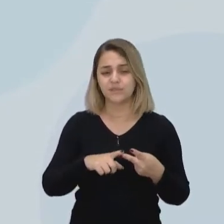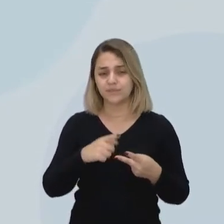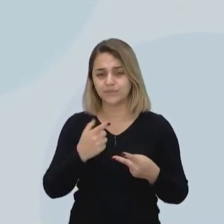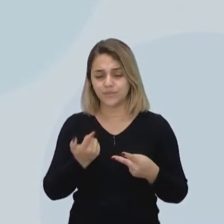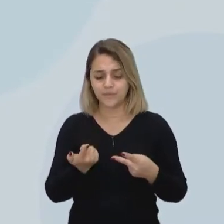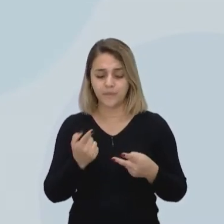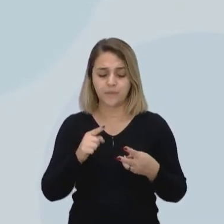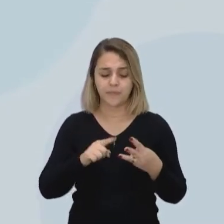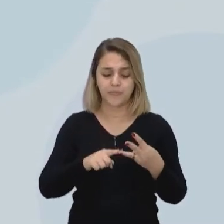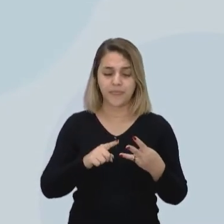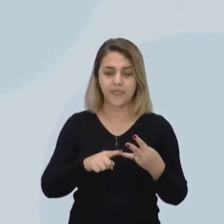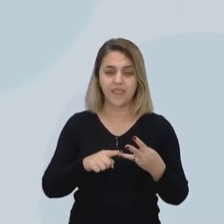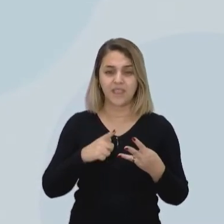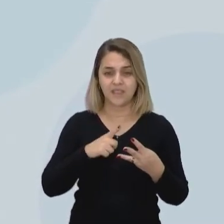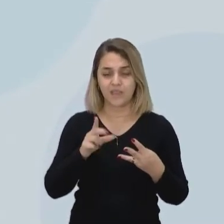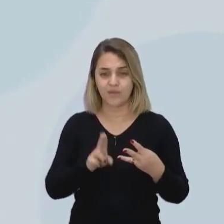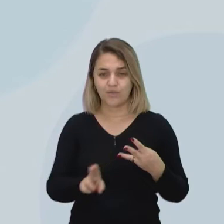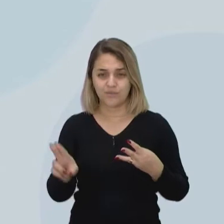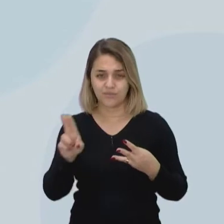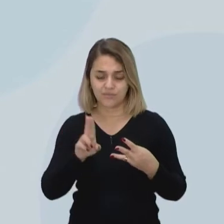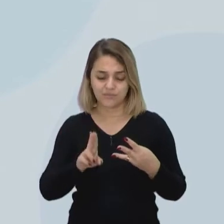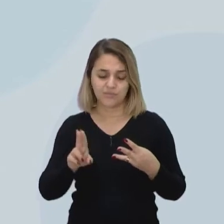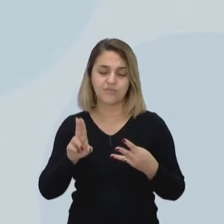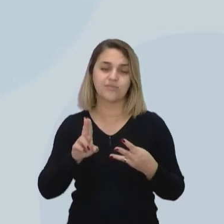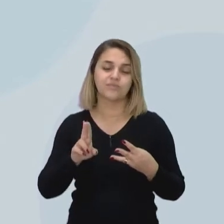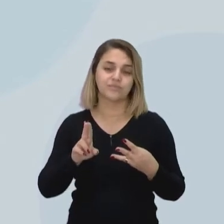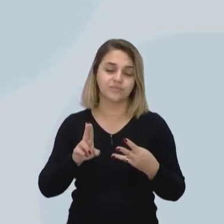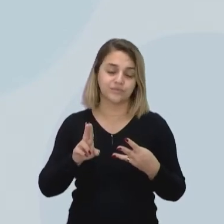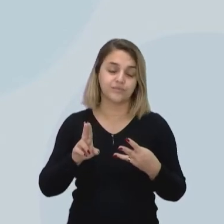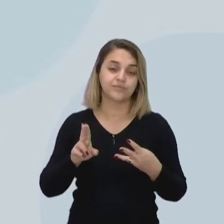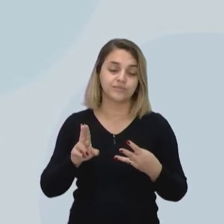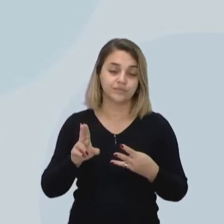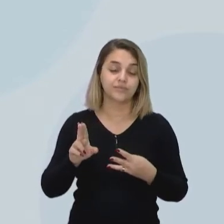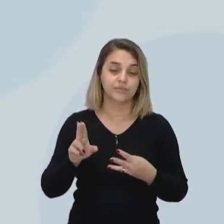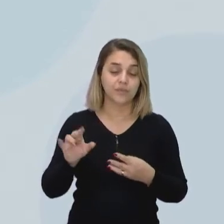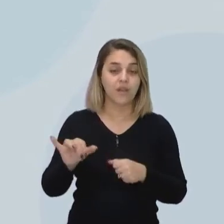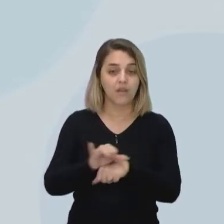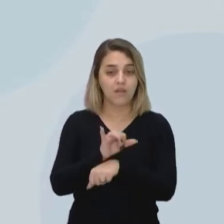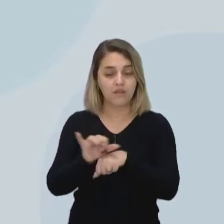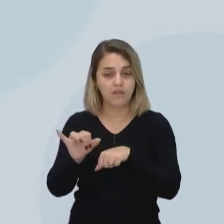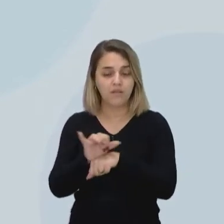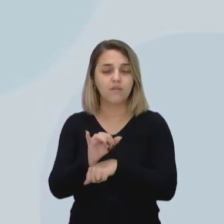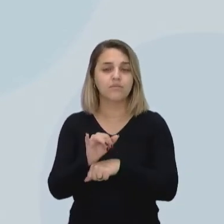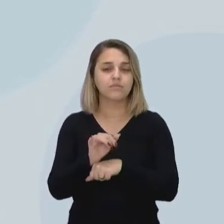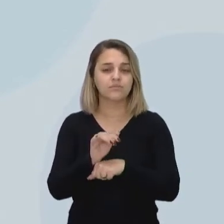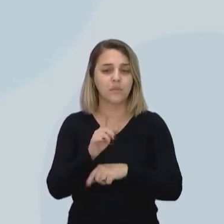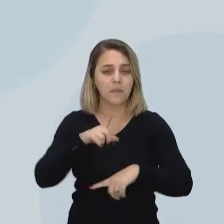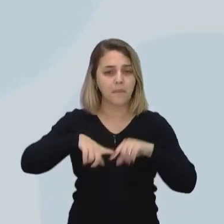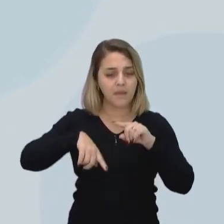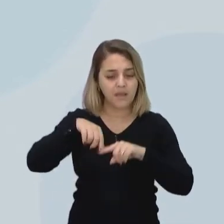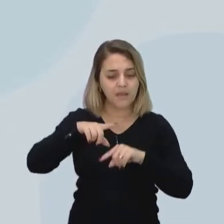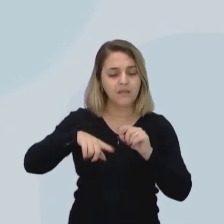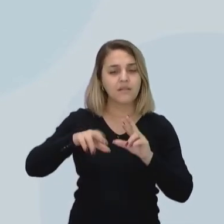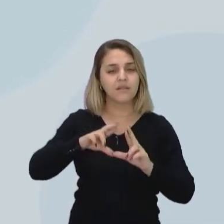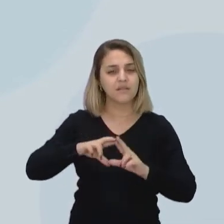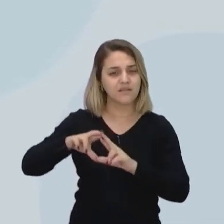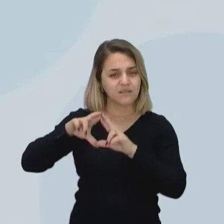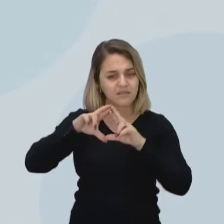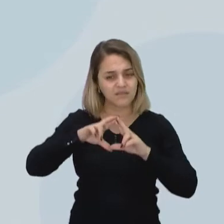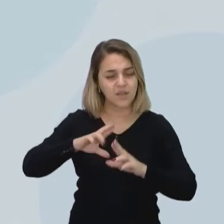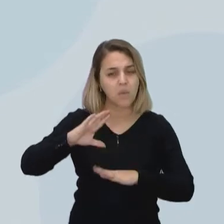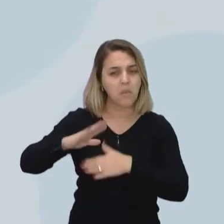que são utilizados por meio da reutilização desses materiais que passou por um processo de